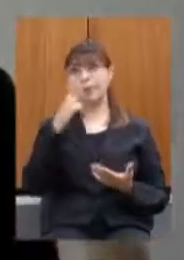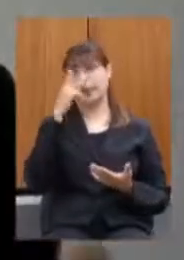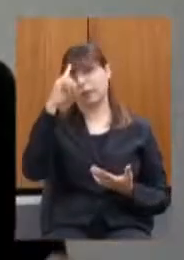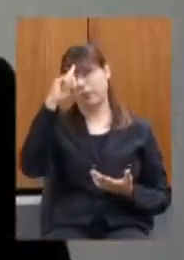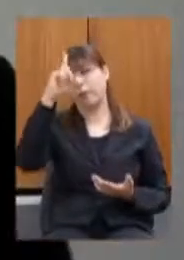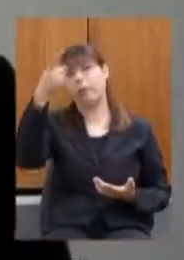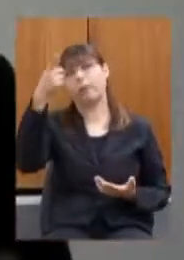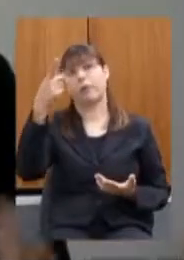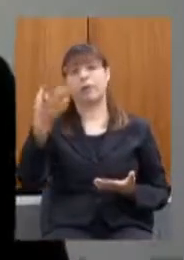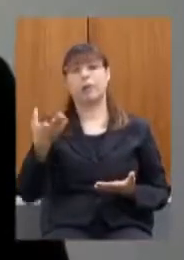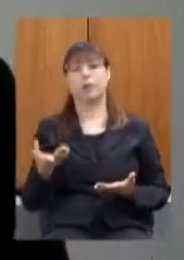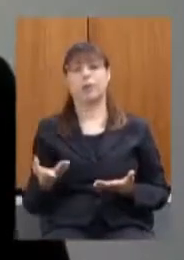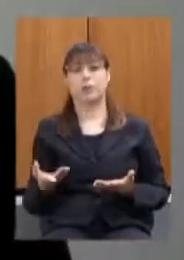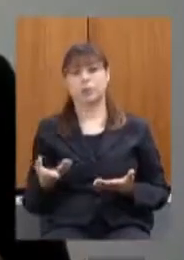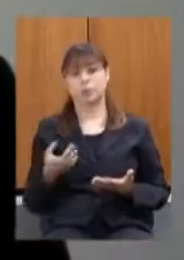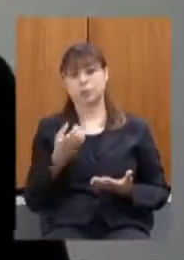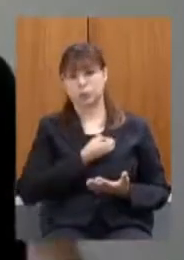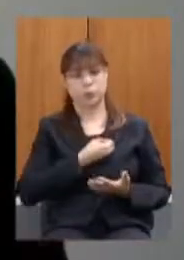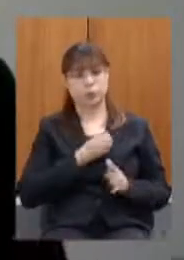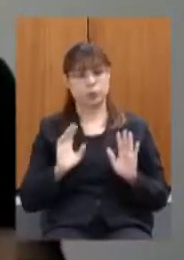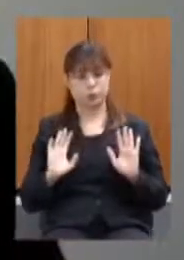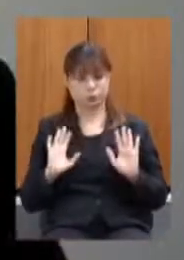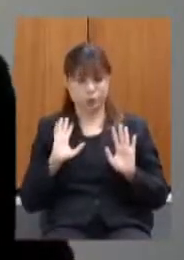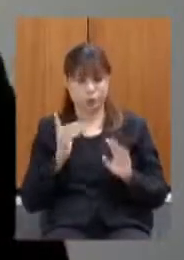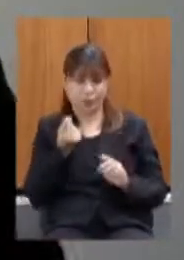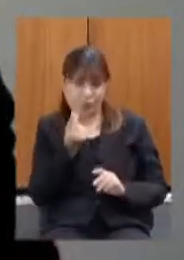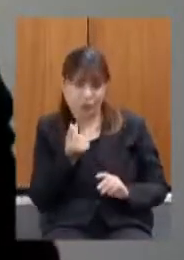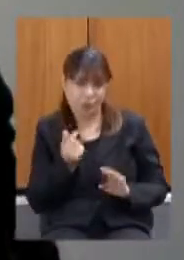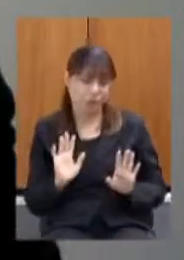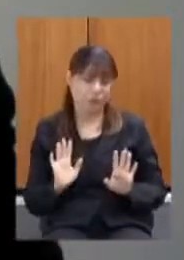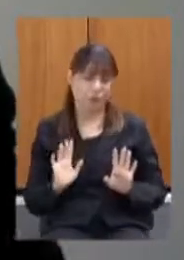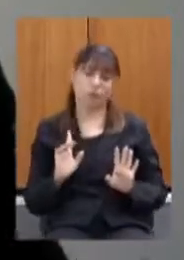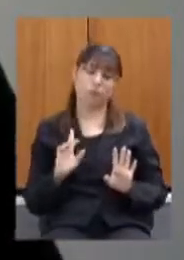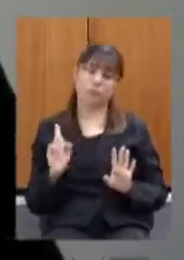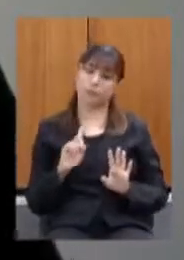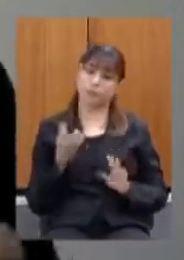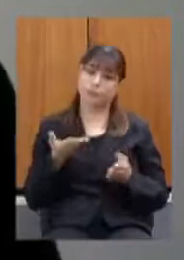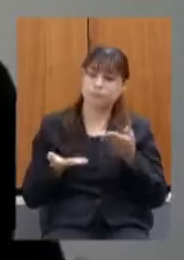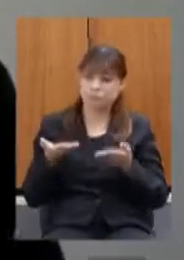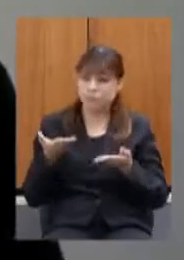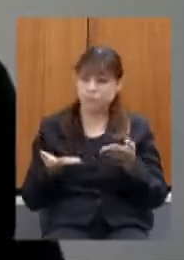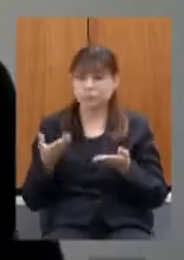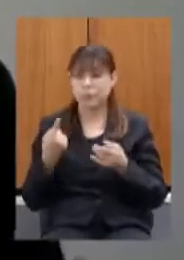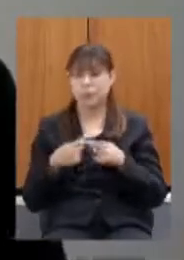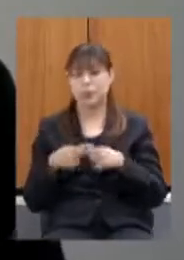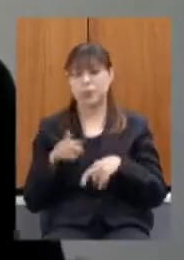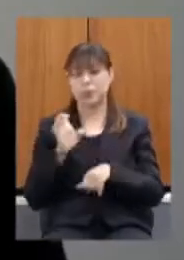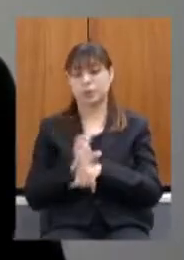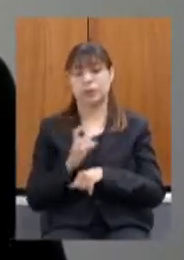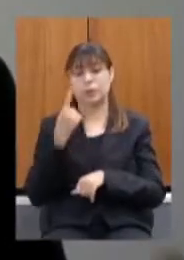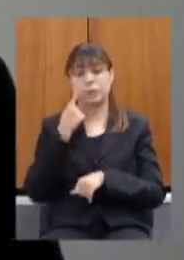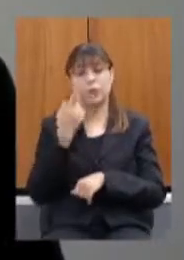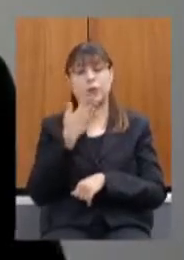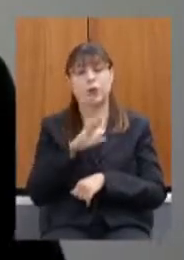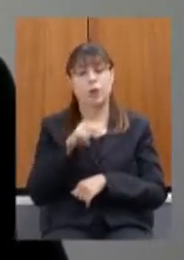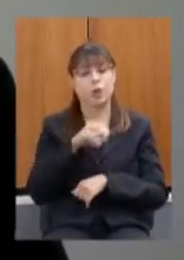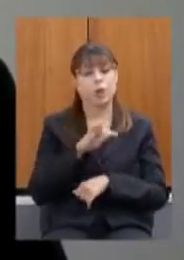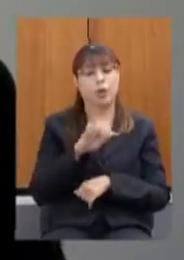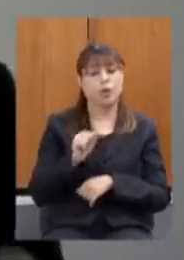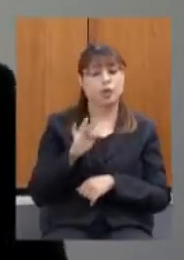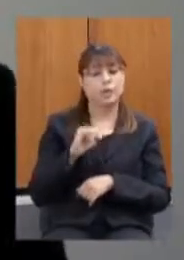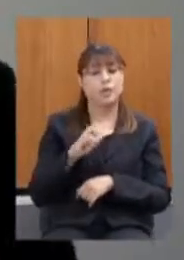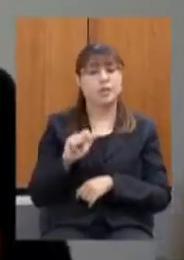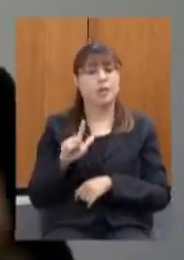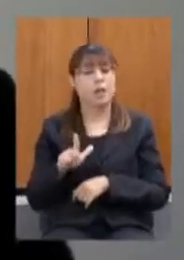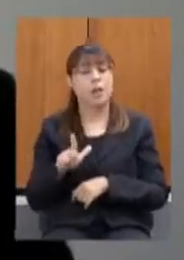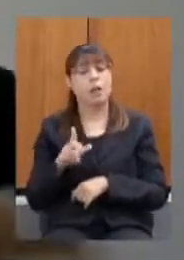buscou da cartola um número esse é a média porque hoje o Estado tem o acompanhamento das emissões das notas fiscais ao consumidor a